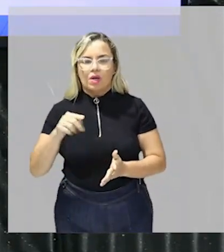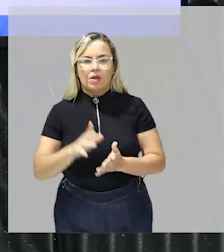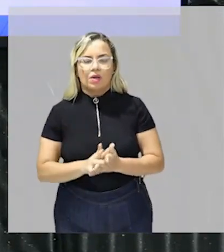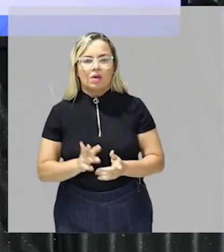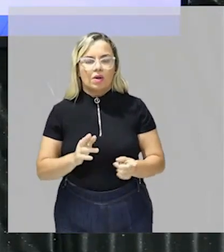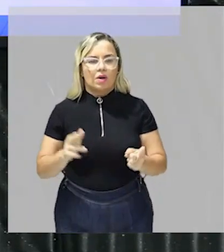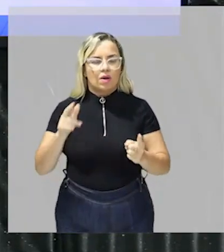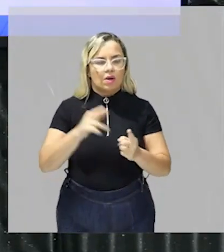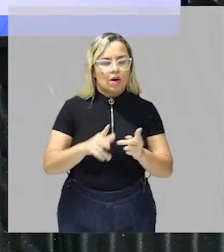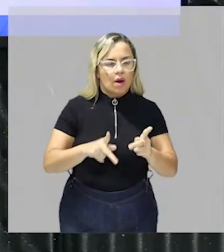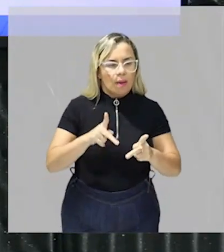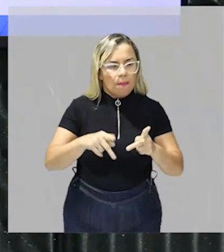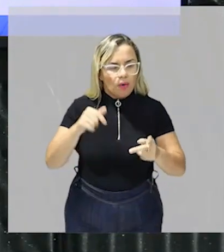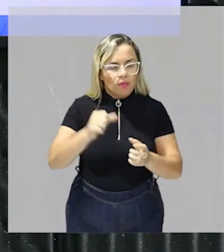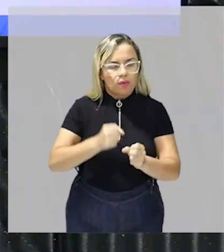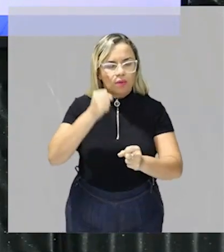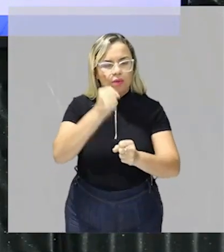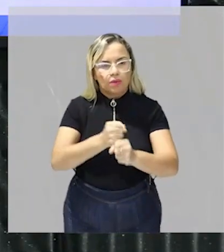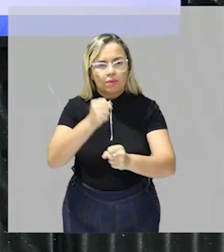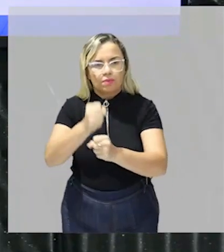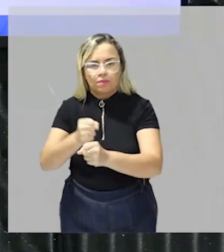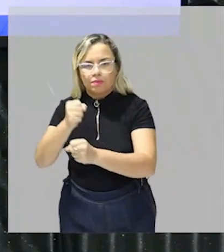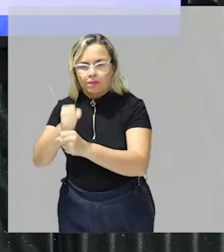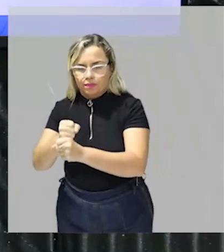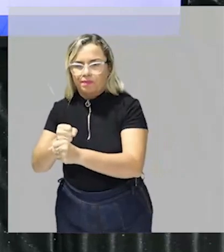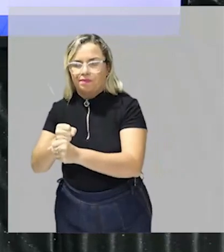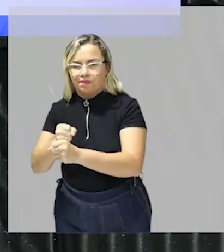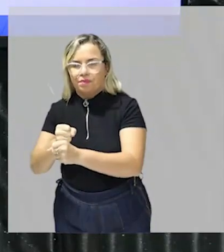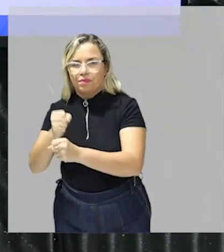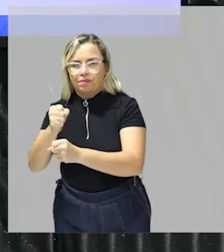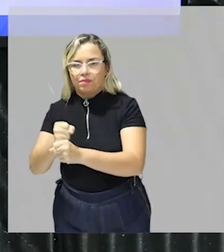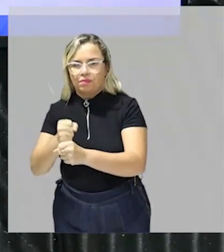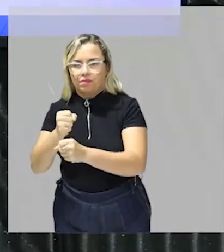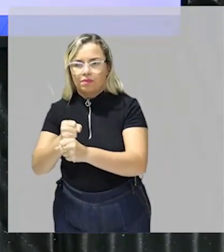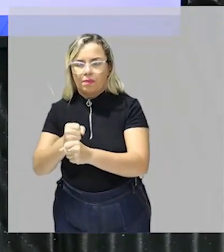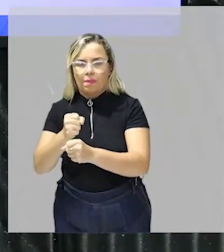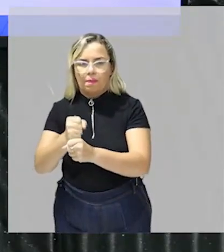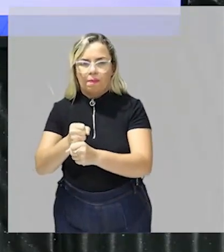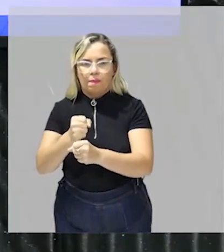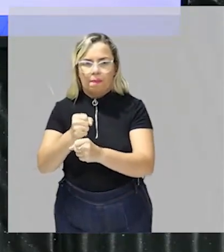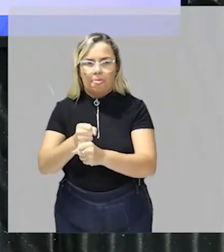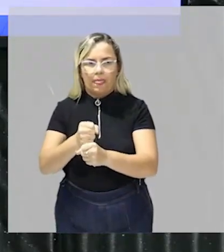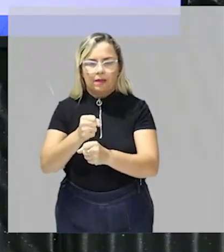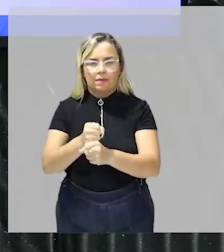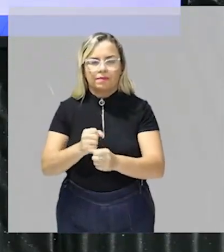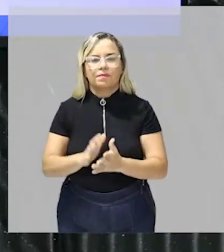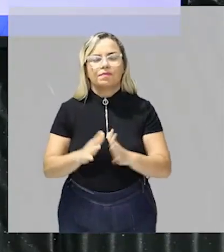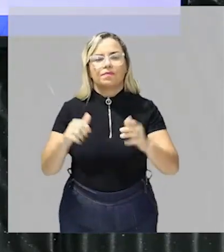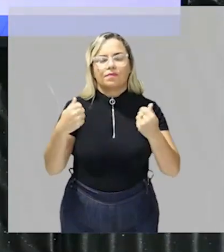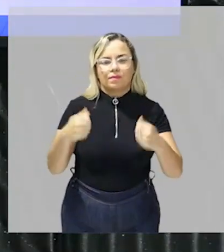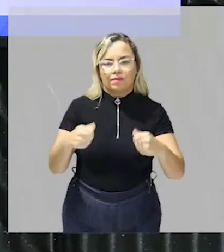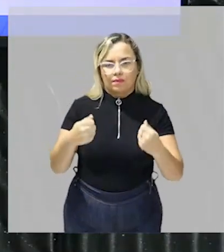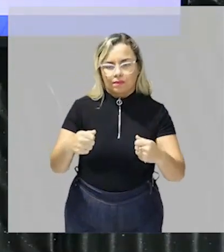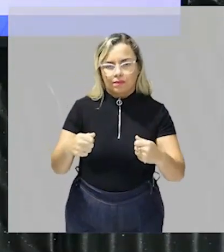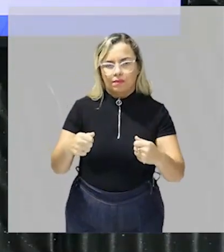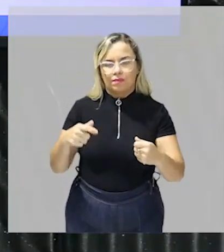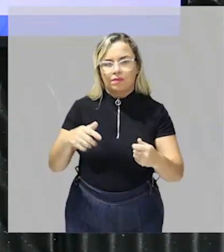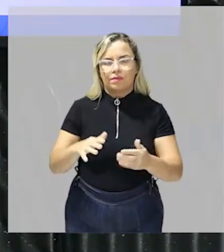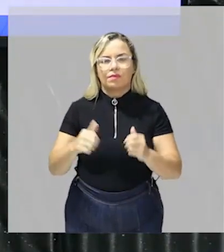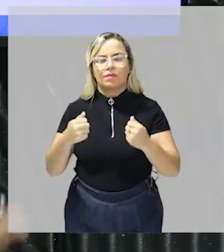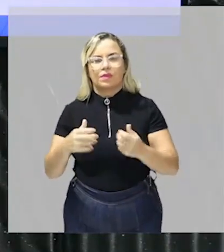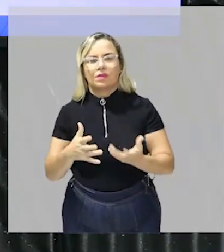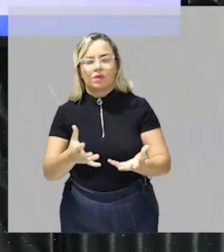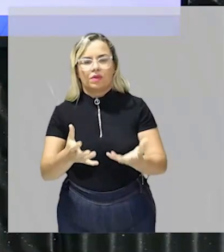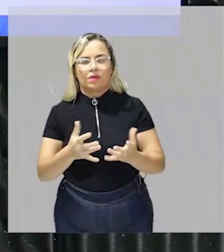construção e que precisa para ele é preciso que ele quer que os